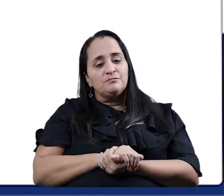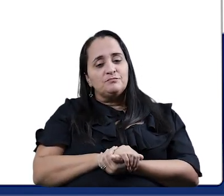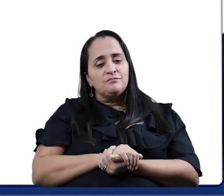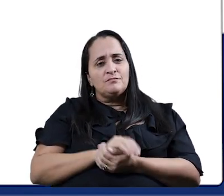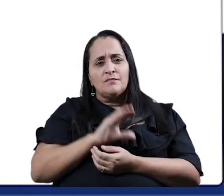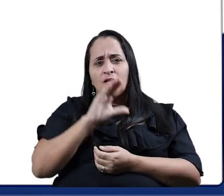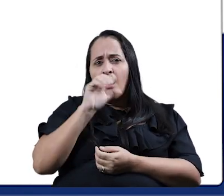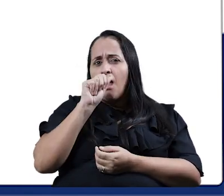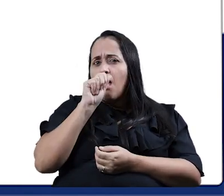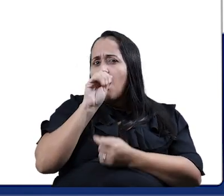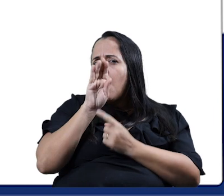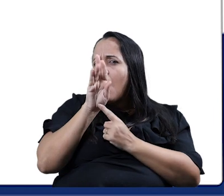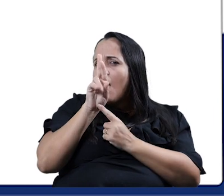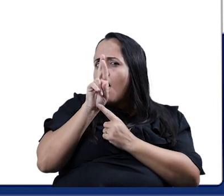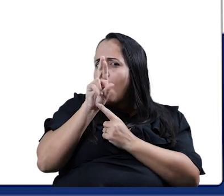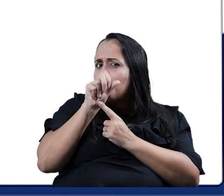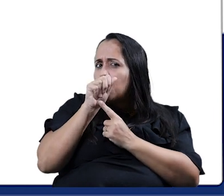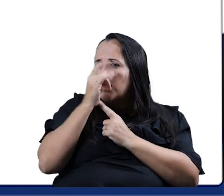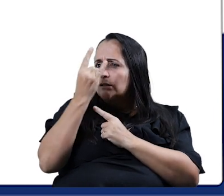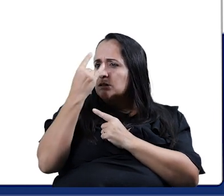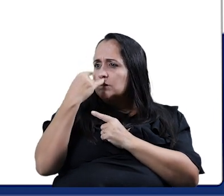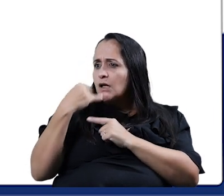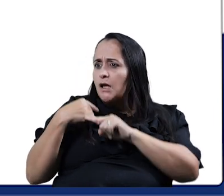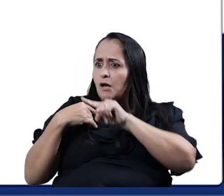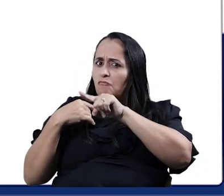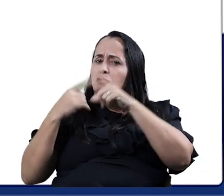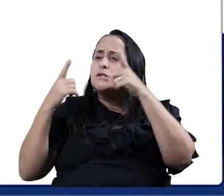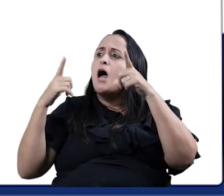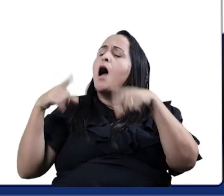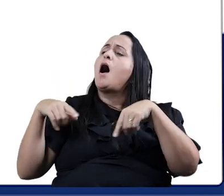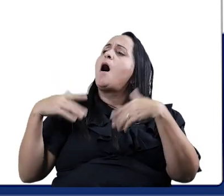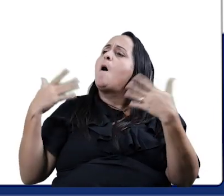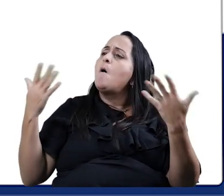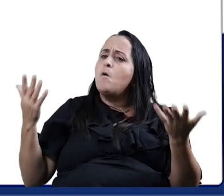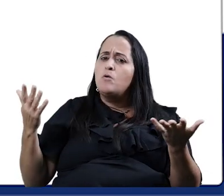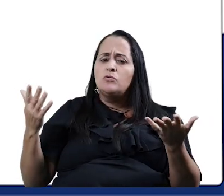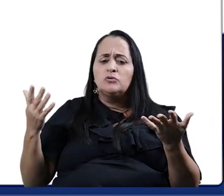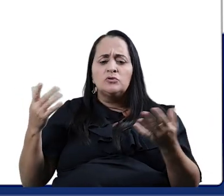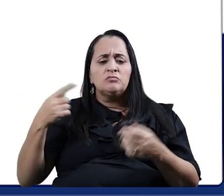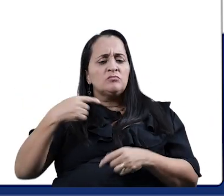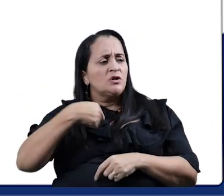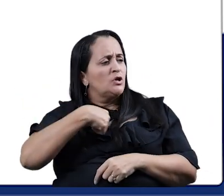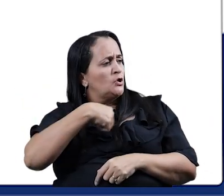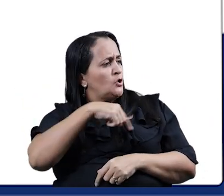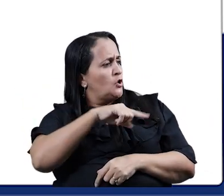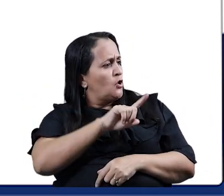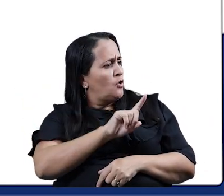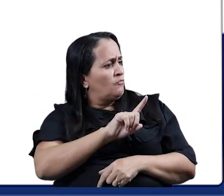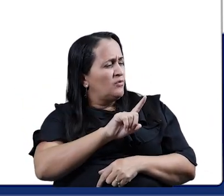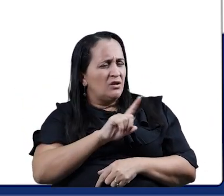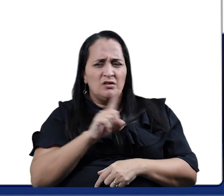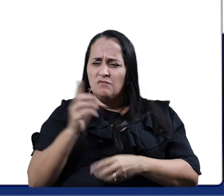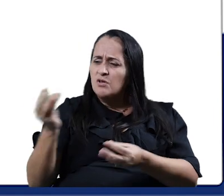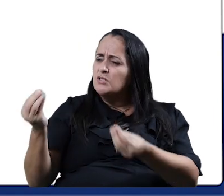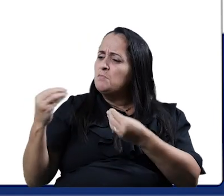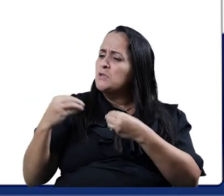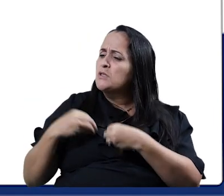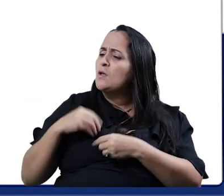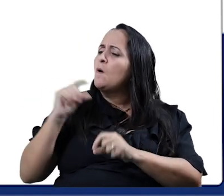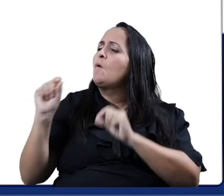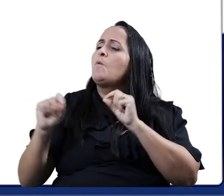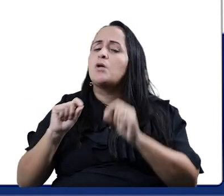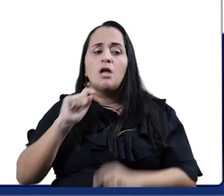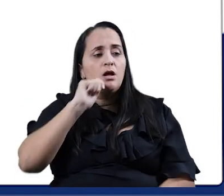Cabra cega, de onde tu veio? Vim do pandó. Quem trouxeste para mim?